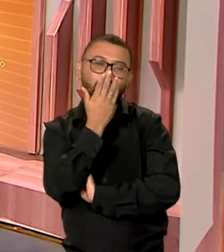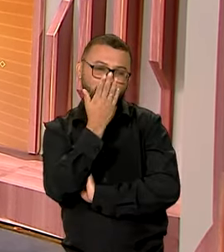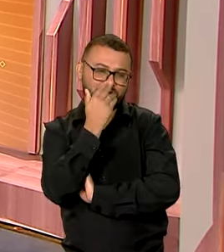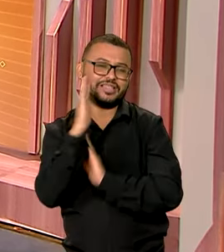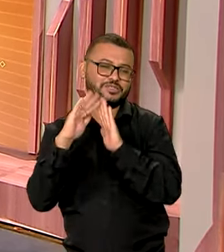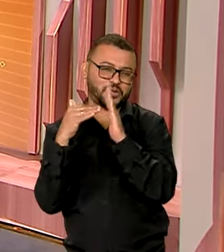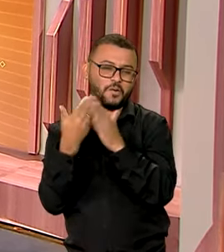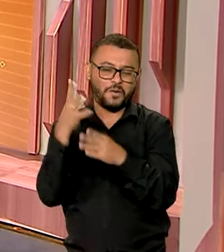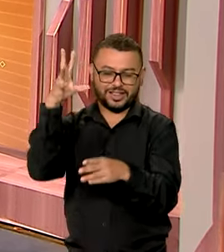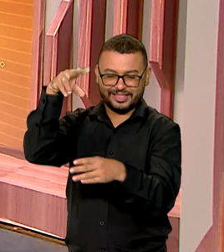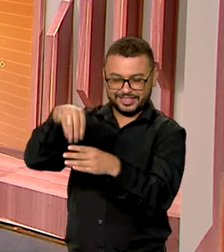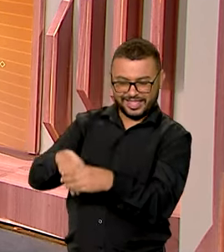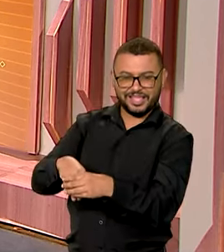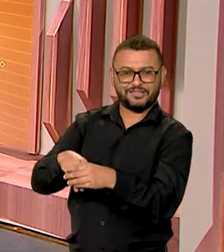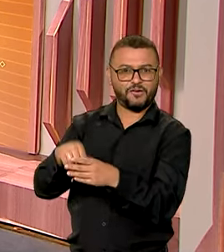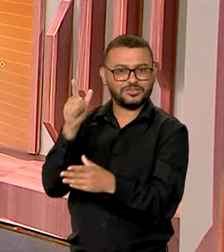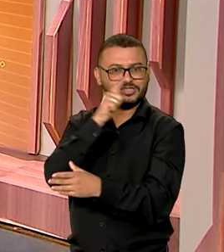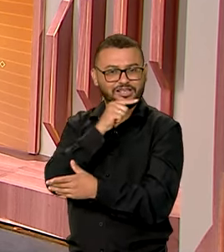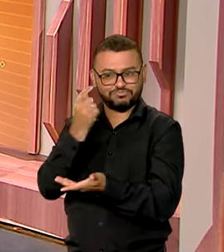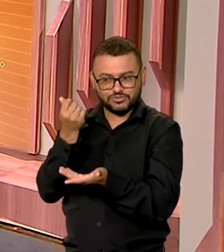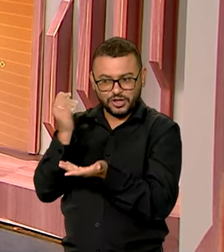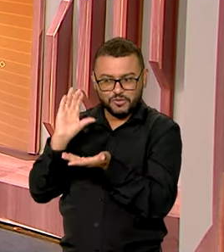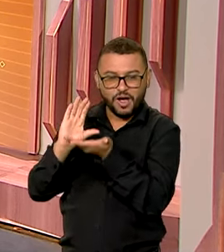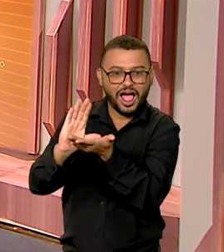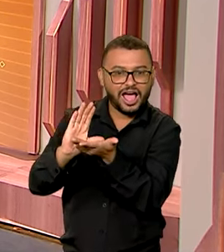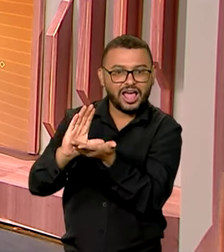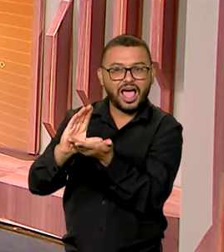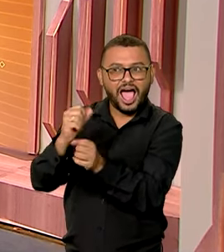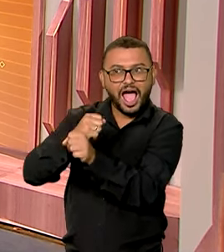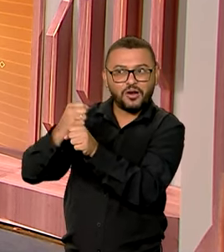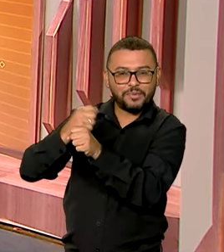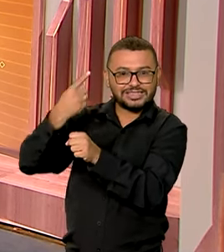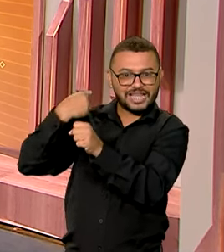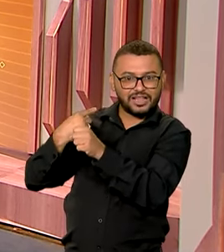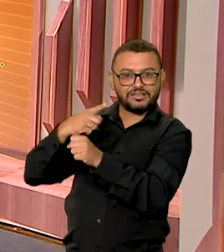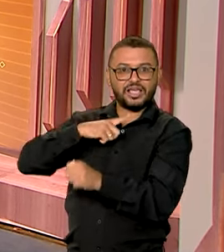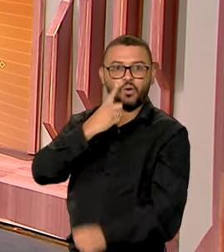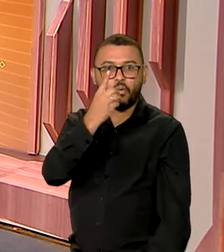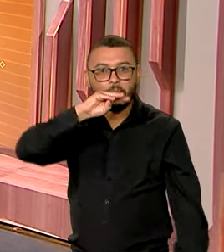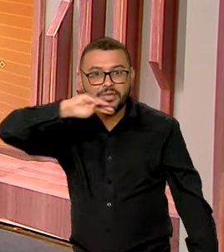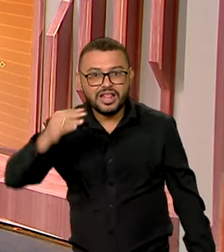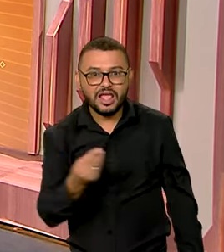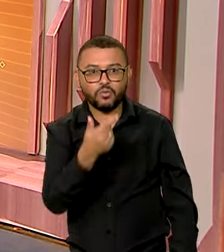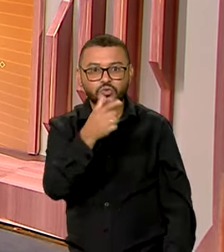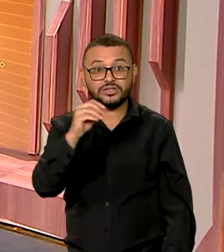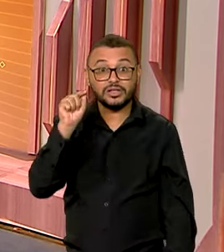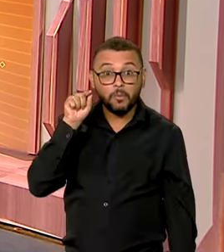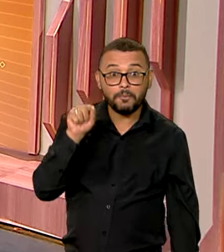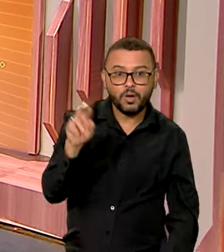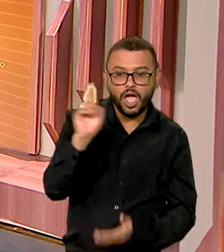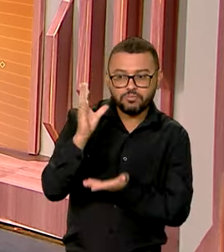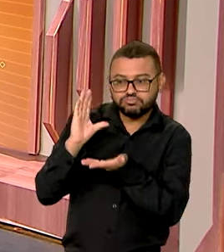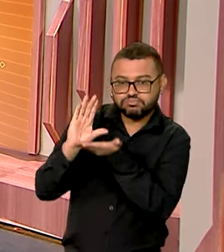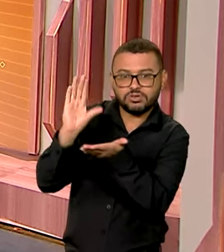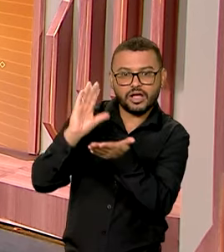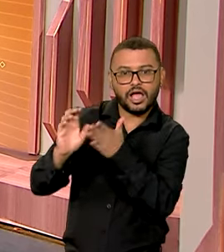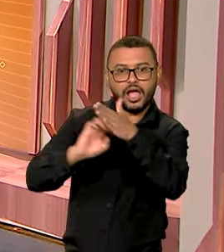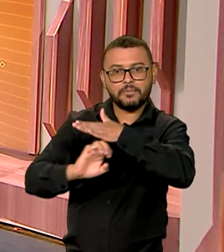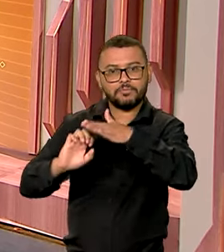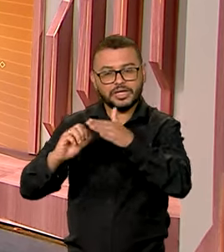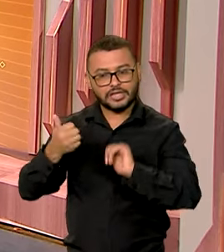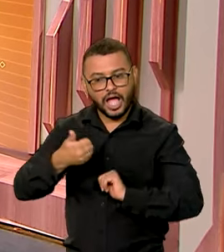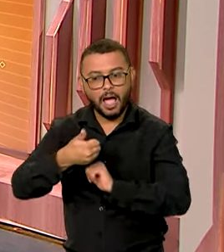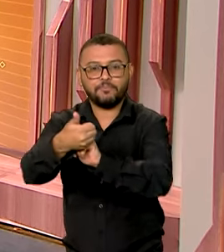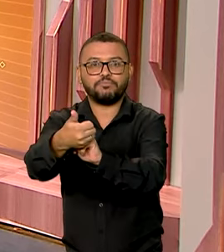Alimentação Escolar, que repassou no ano passado 1 milhão e 200 mil reais para a iniciativa que beneficia